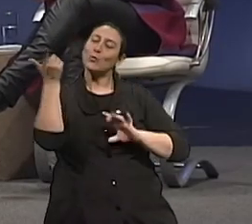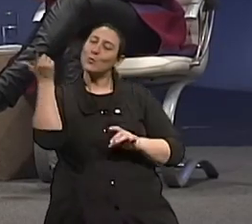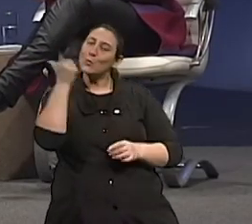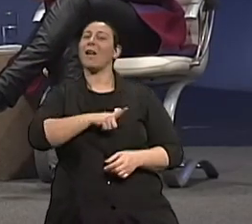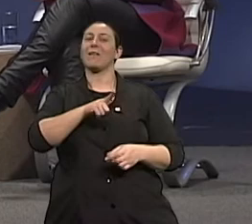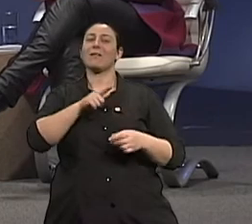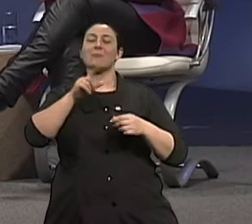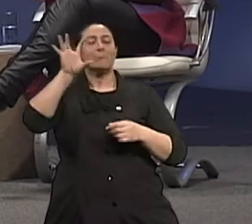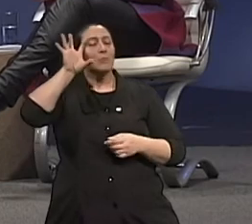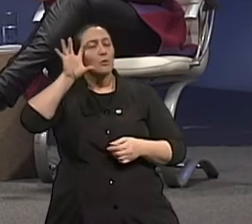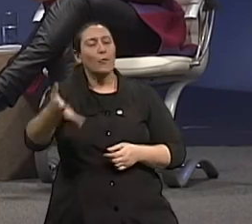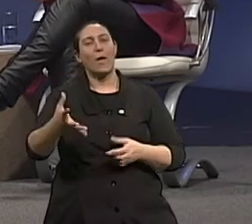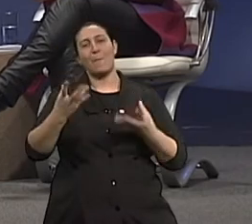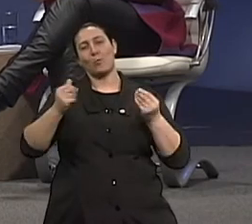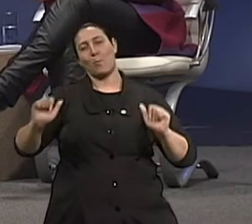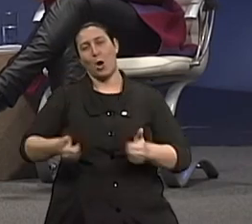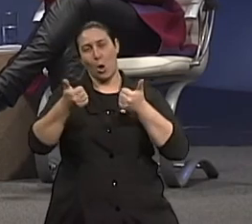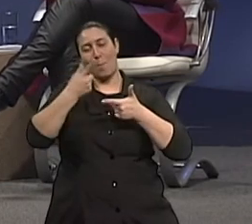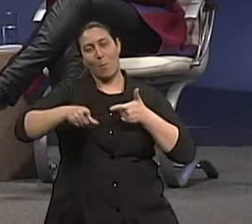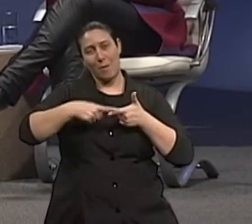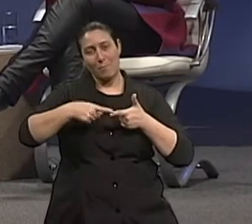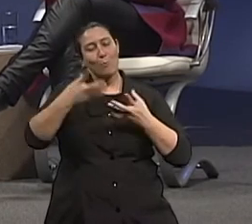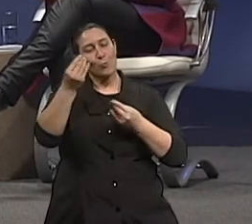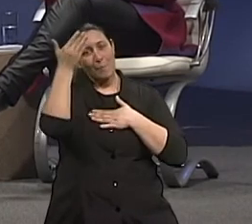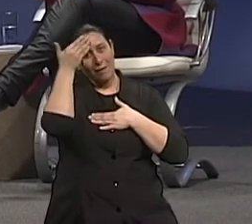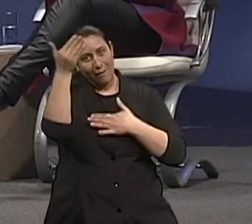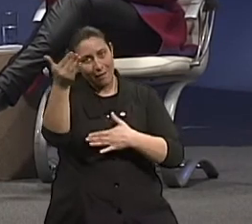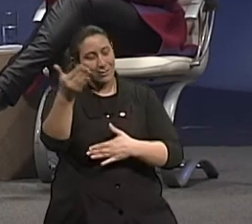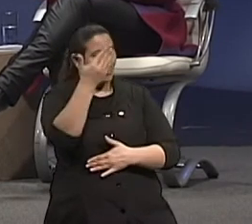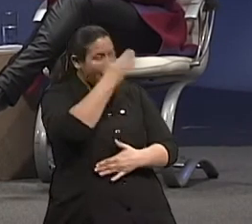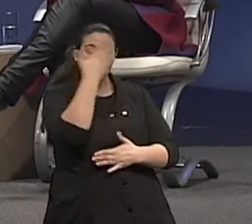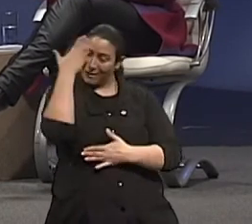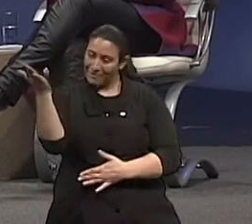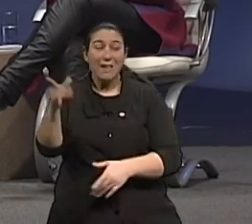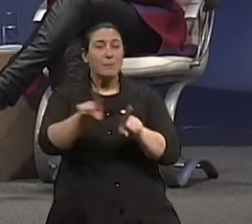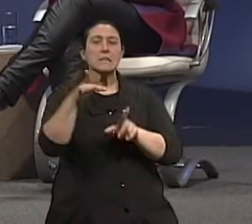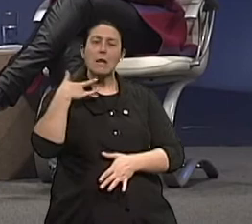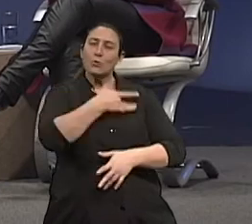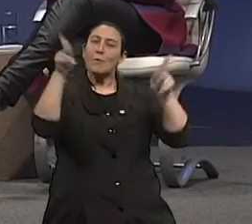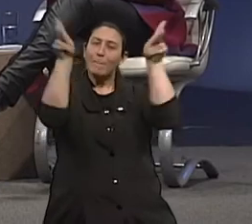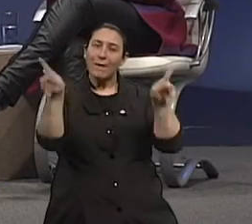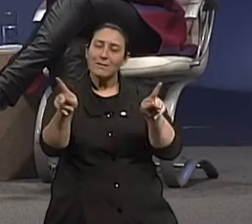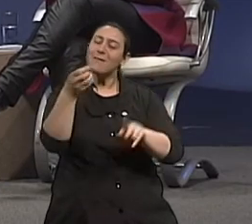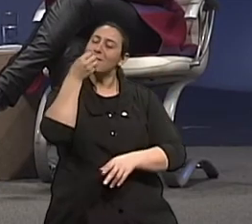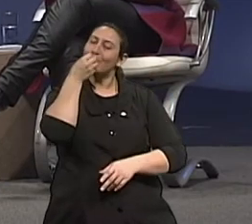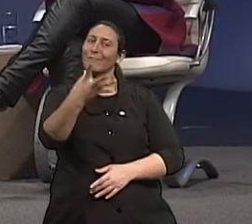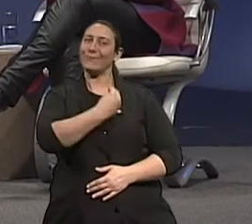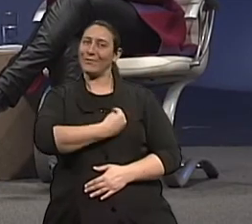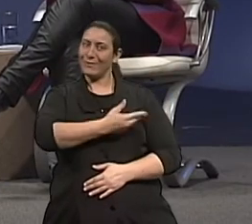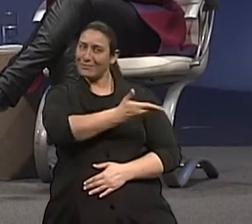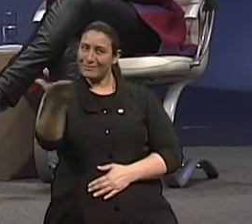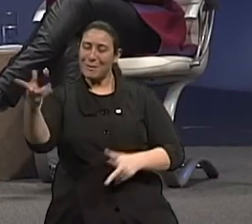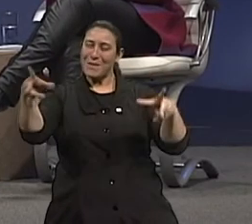resolve muito melhor os nossos conflitos. Muito obrigada, doutor Terra. Eu que agradeço. Saúde, paz e viva bem, porque a